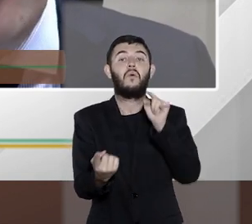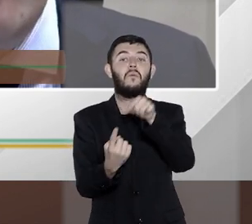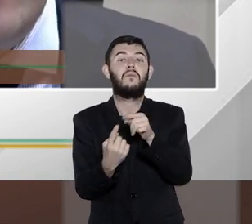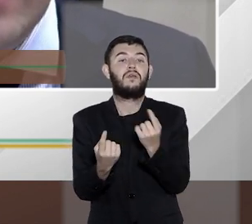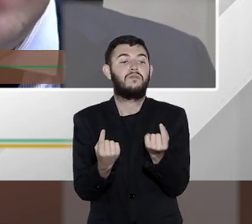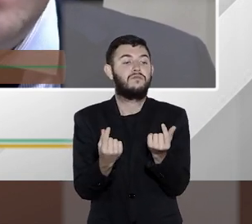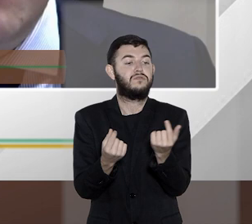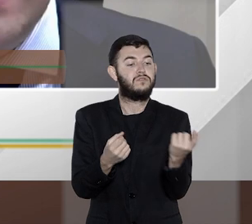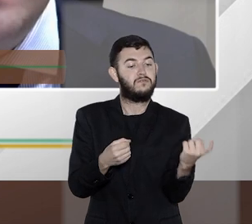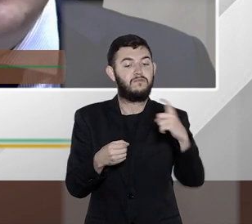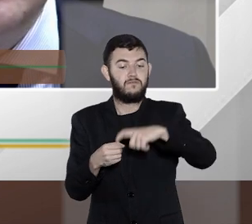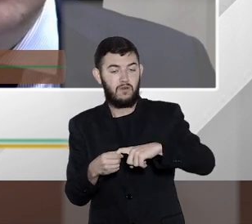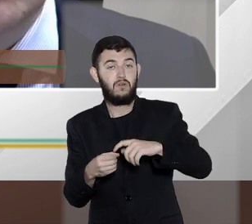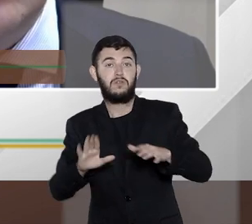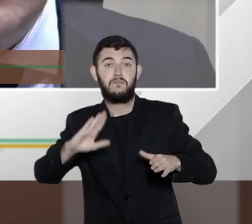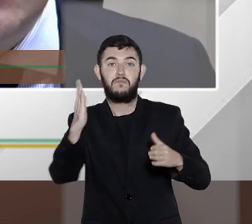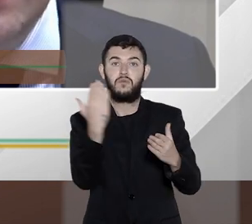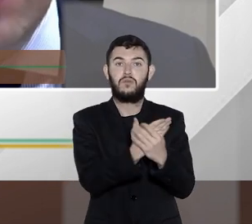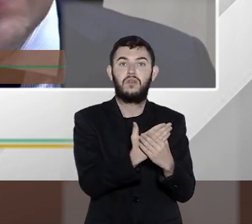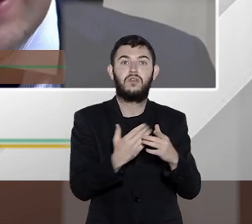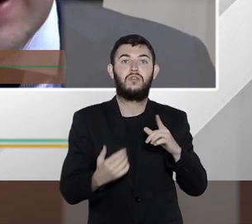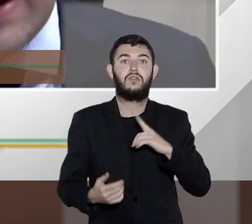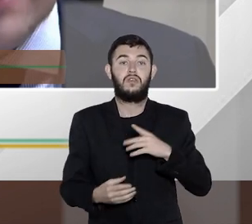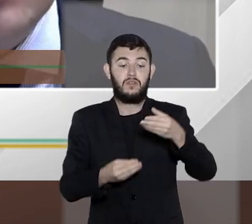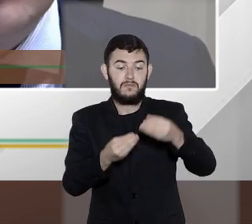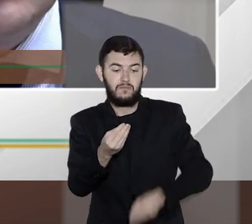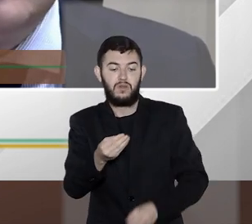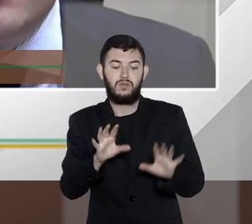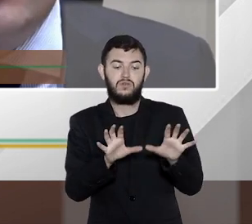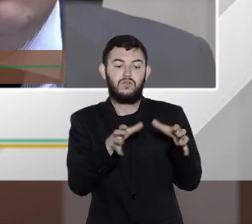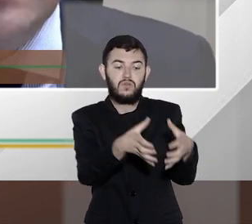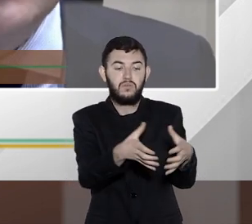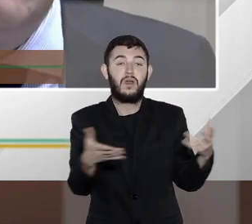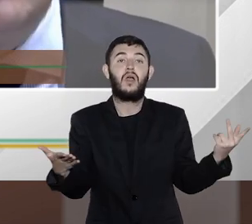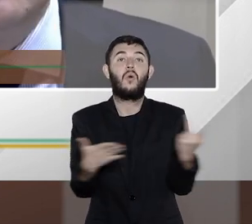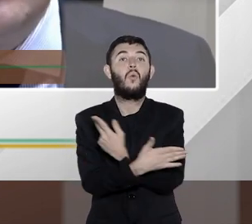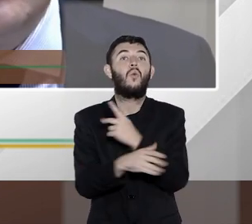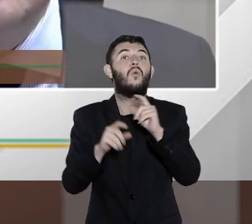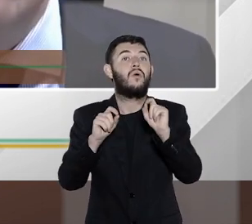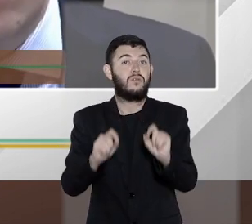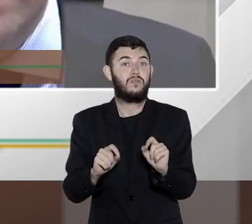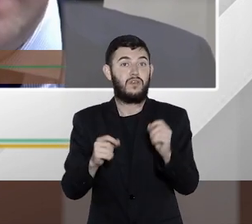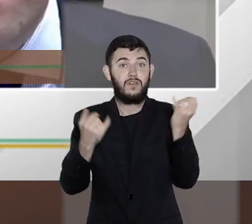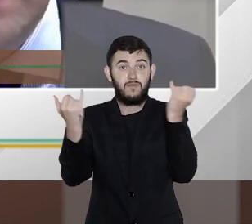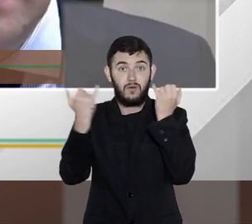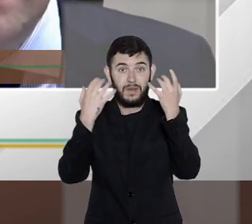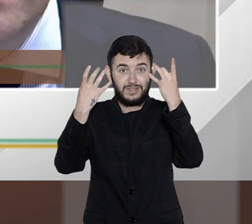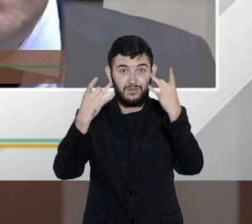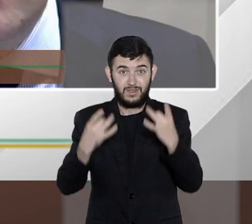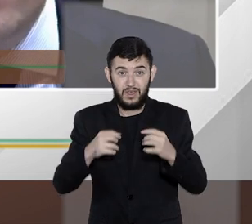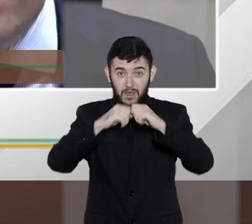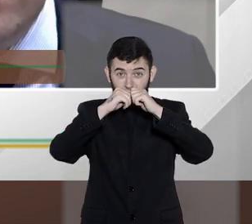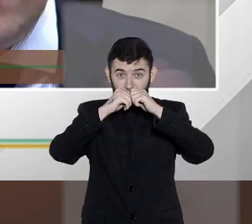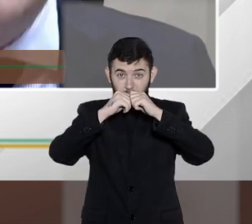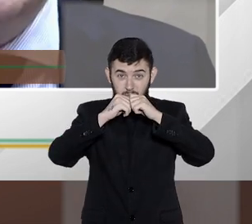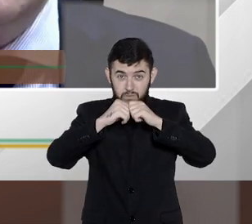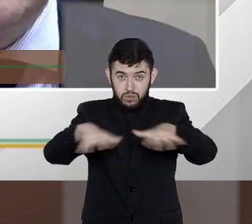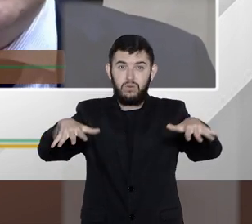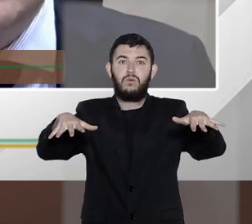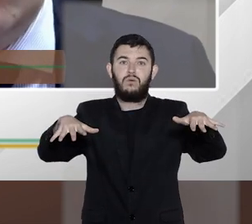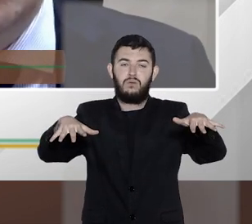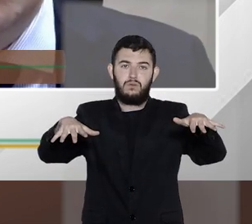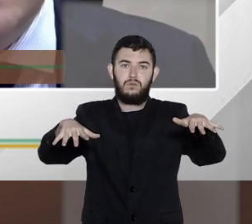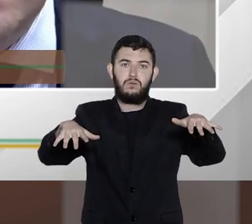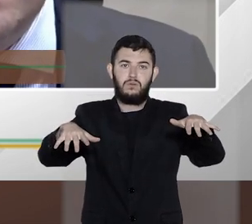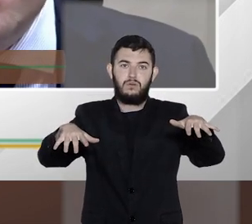aí, envolvendo também danos coletivos, caso você tenha um vazamento de grande monta. Então, nós